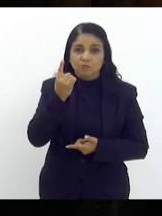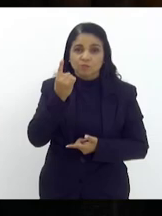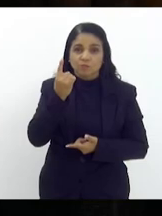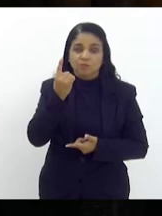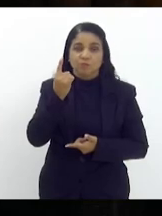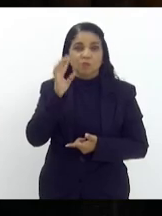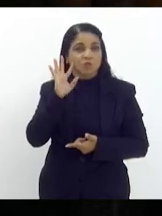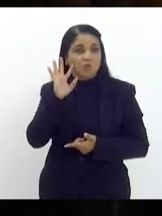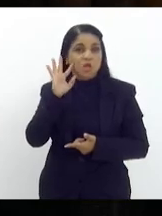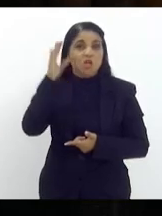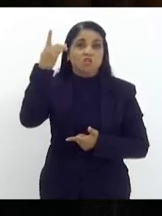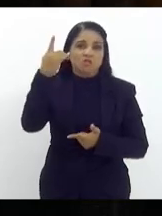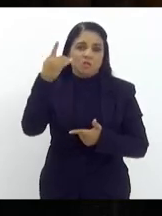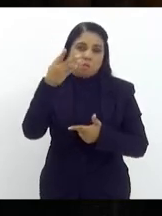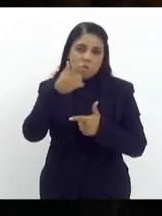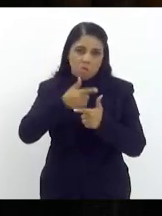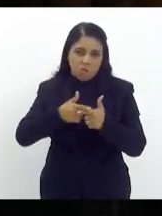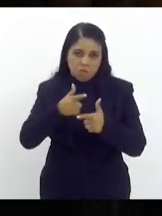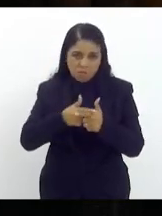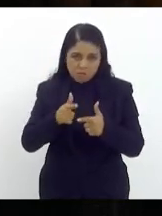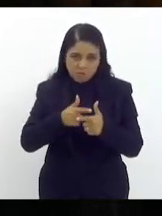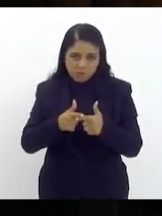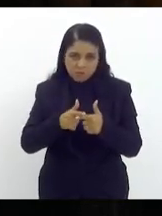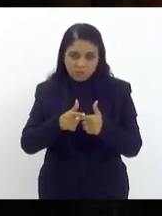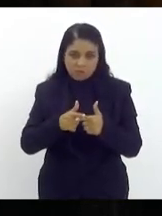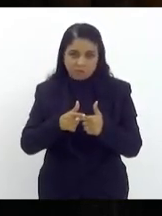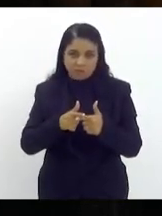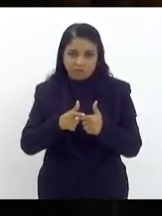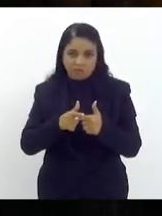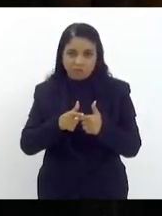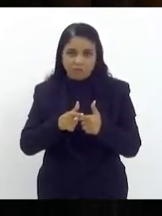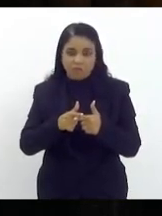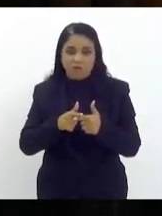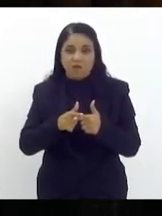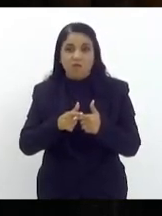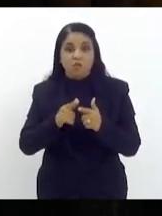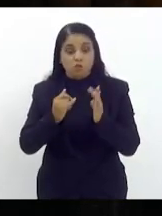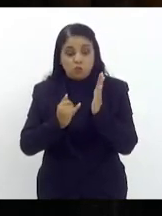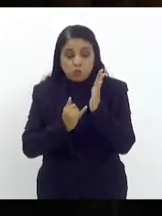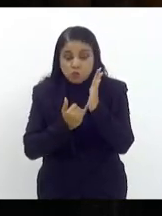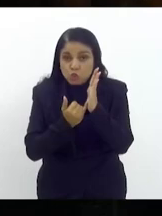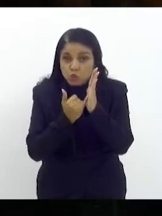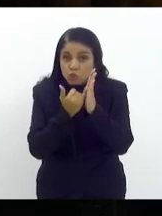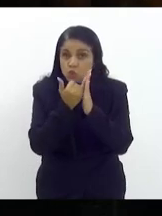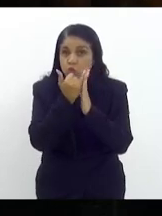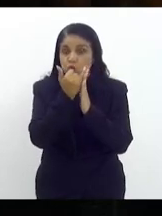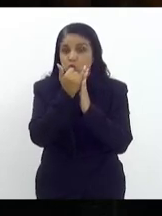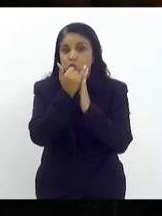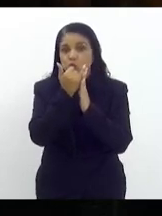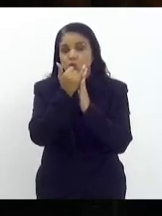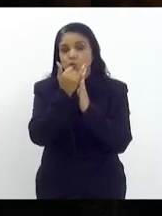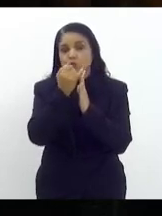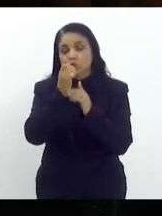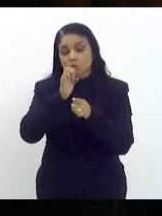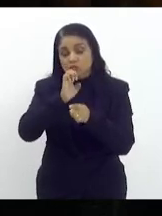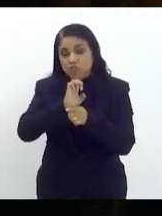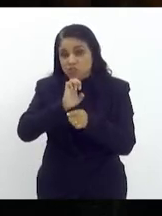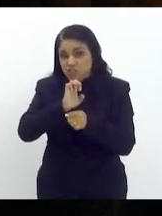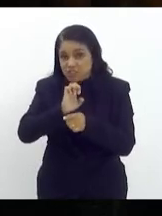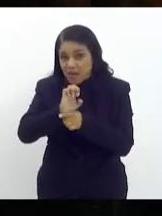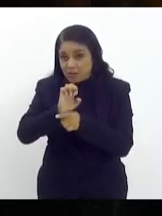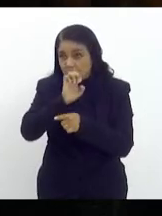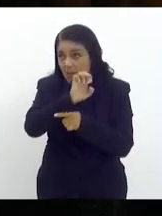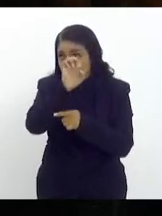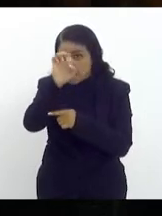de fato senhora presidente fazer com que os juros da dívida dos estados com a união não